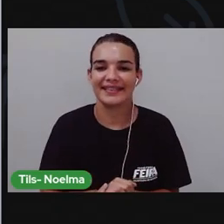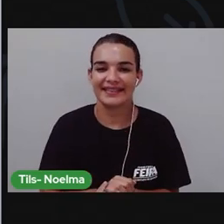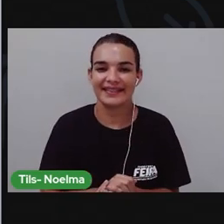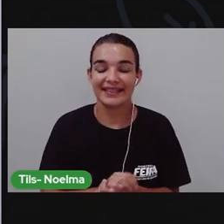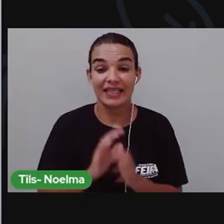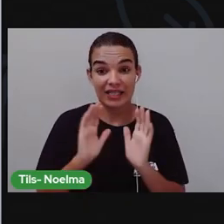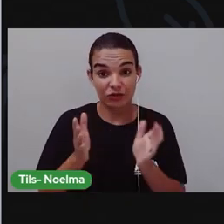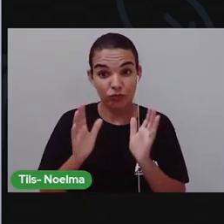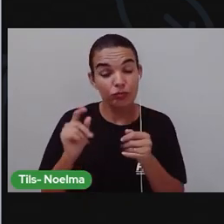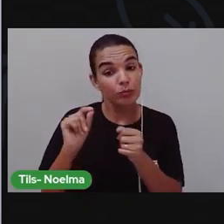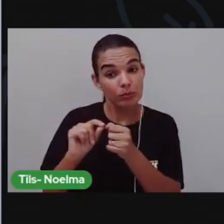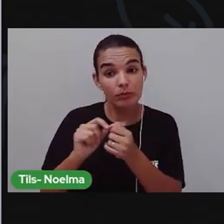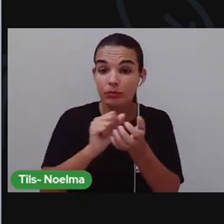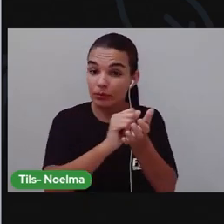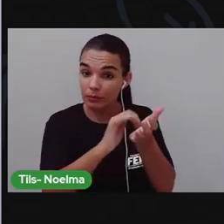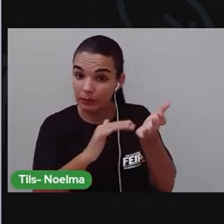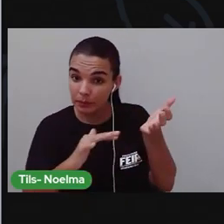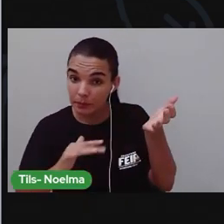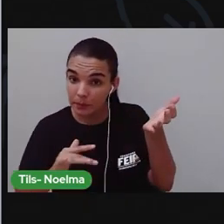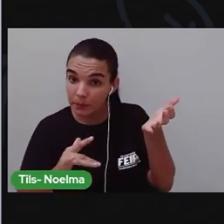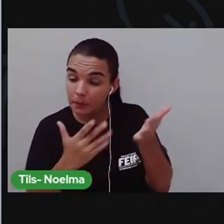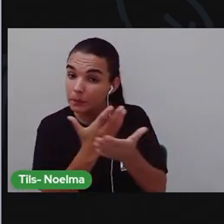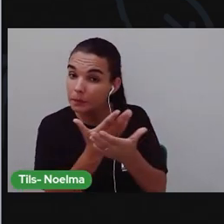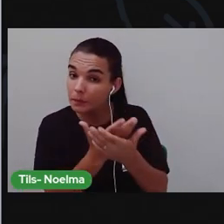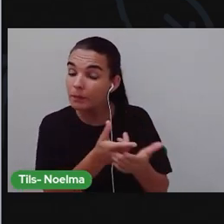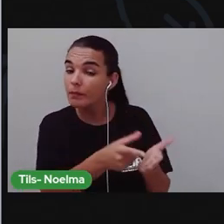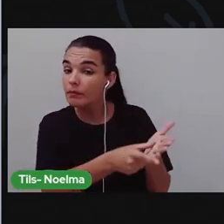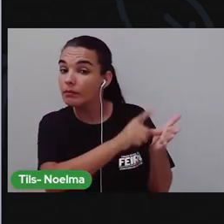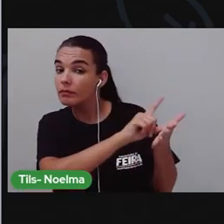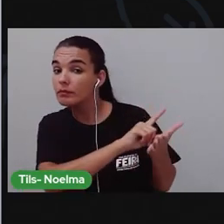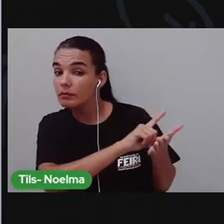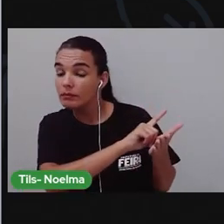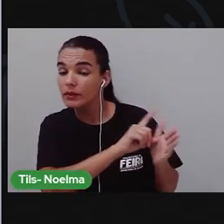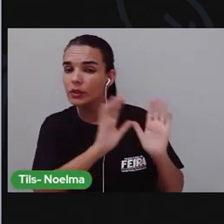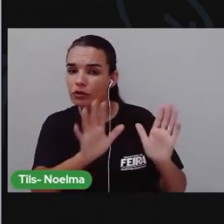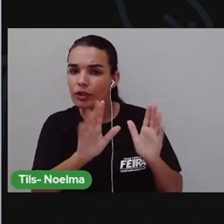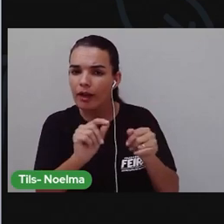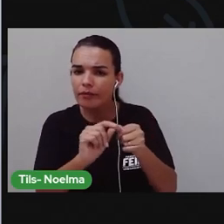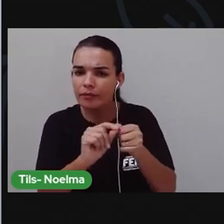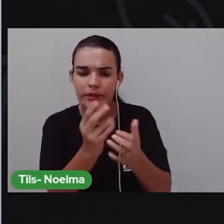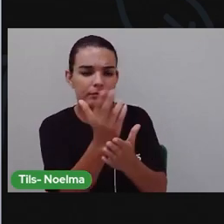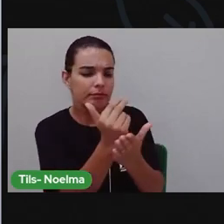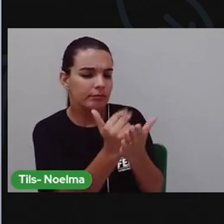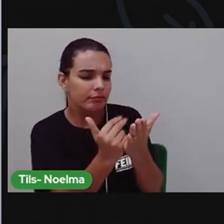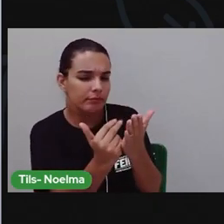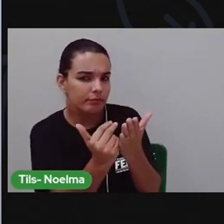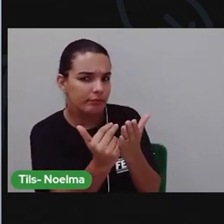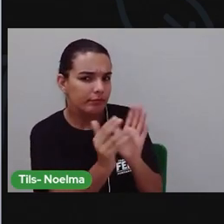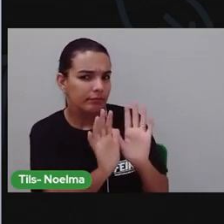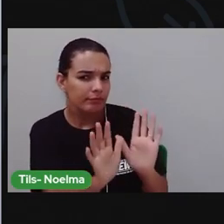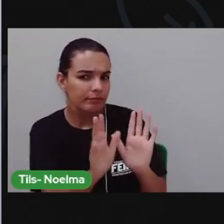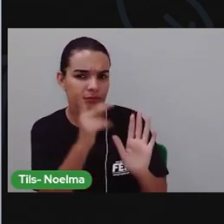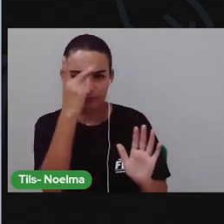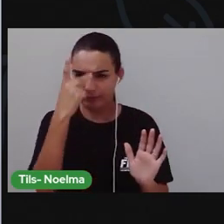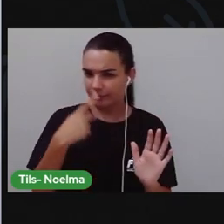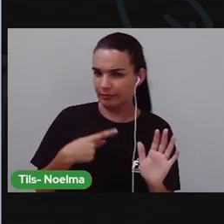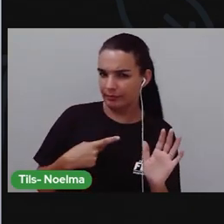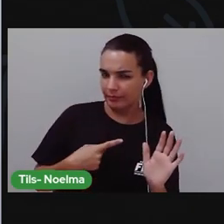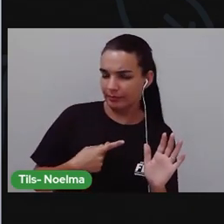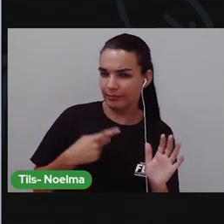Já fizeram a atividade da aula anterior, né? Fizeram aí sua autobiografia, seu autorretrato,